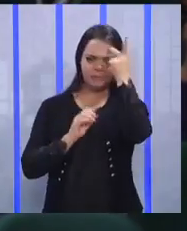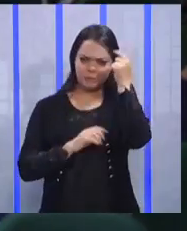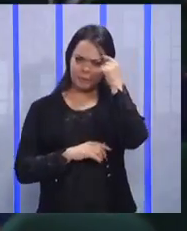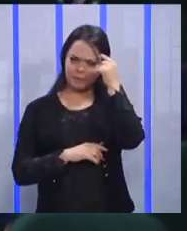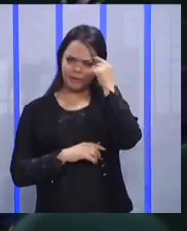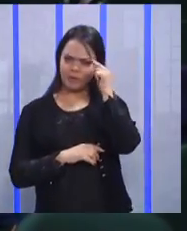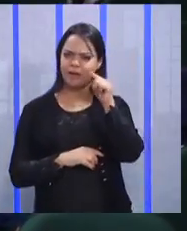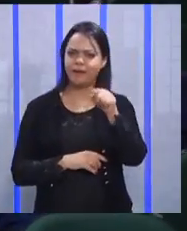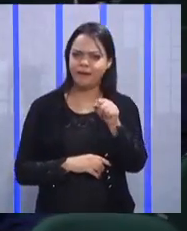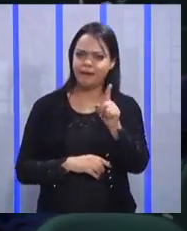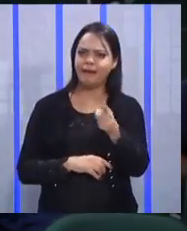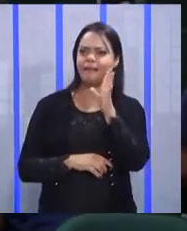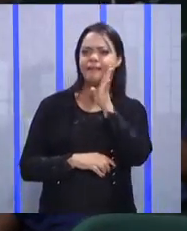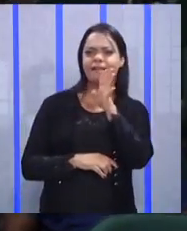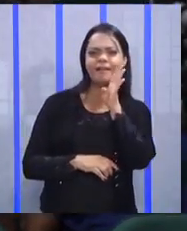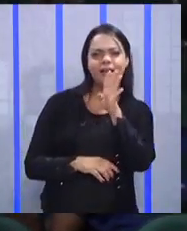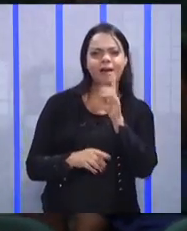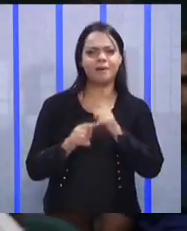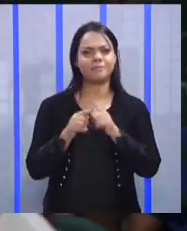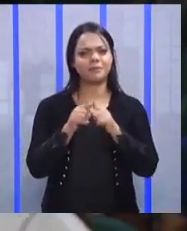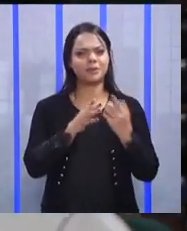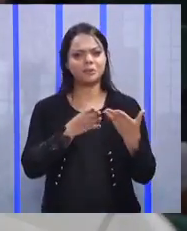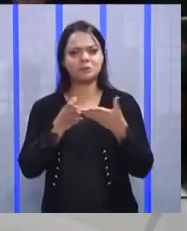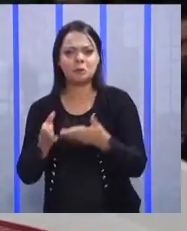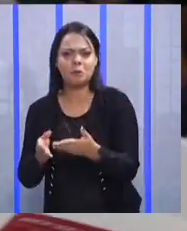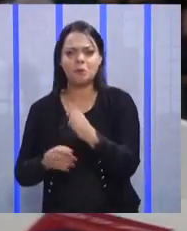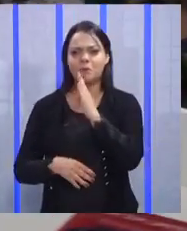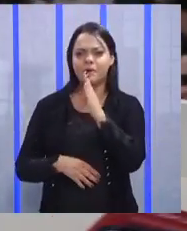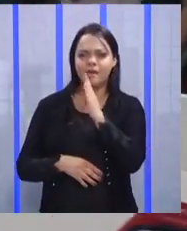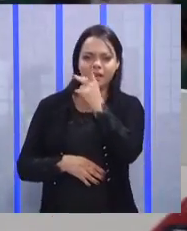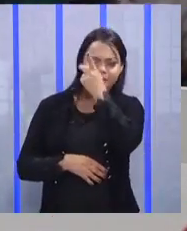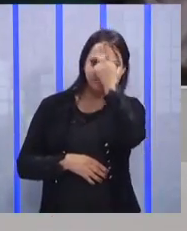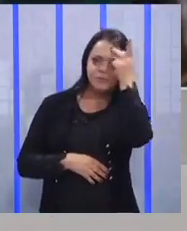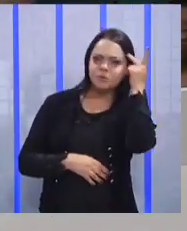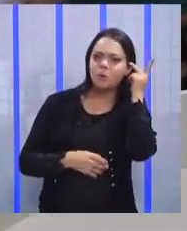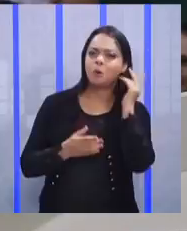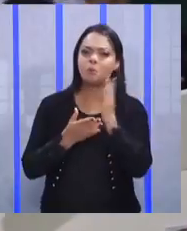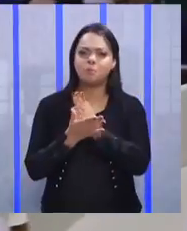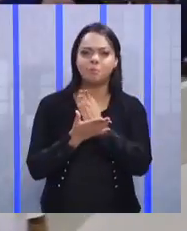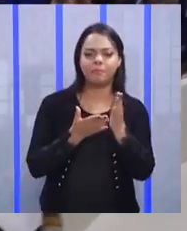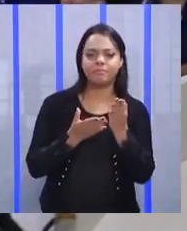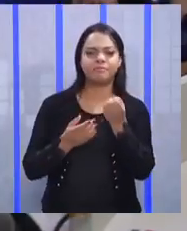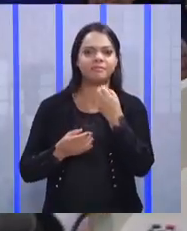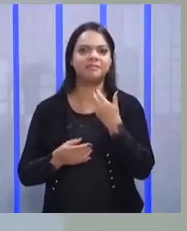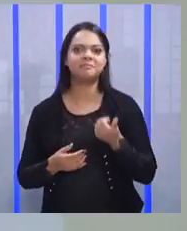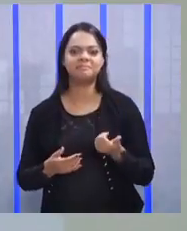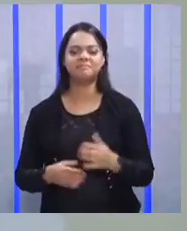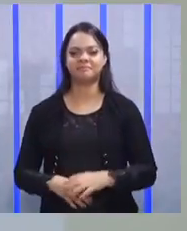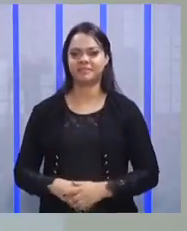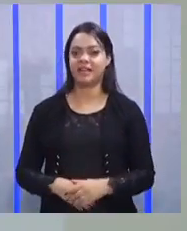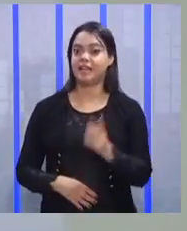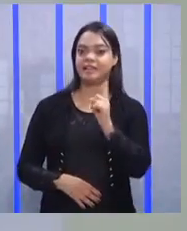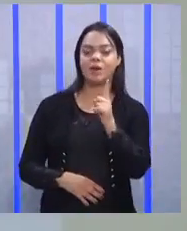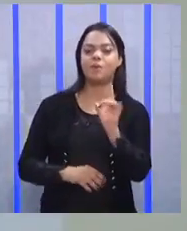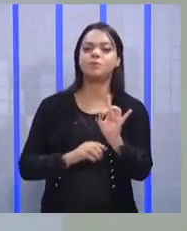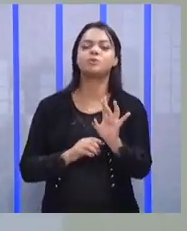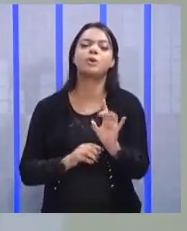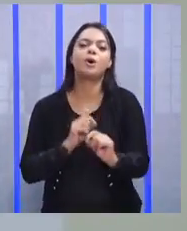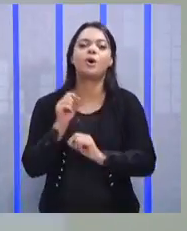mas esse cara é até bacana, porque, né, tem algumas pessoas que já conhecem ele e tal. Não é para